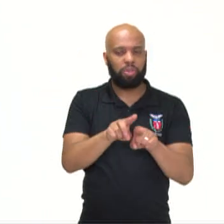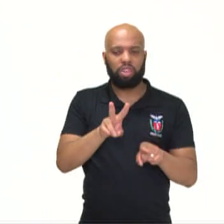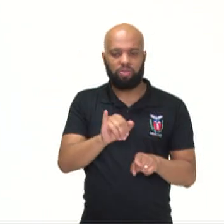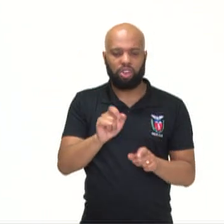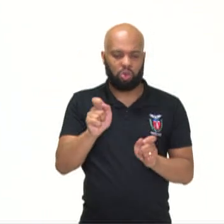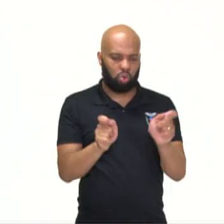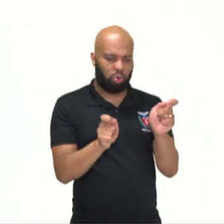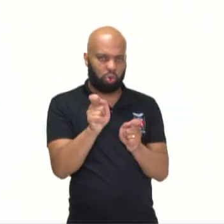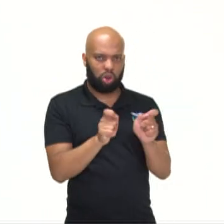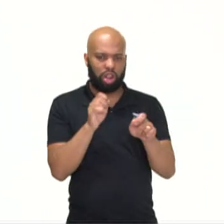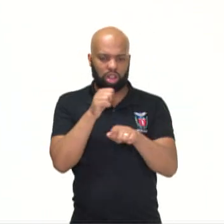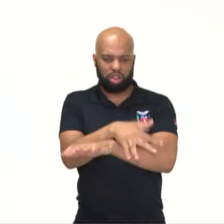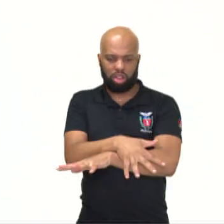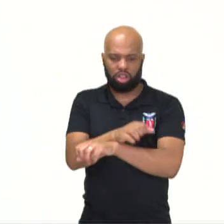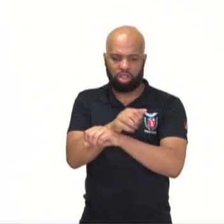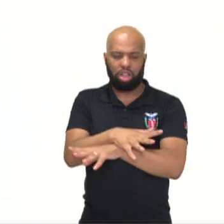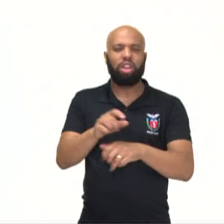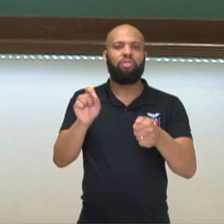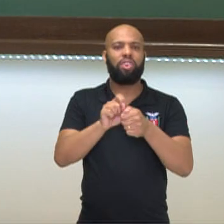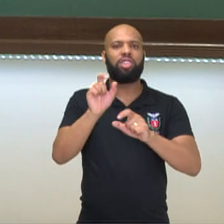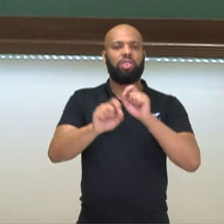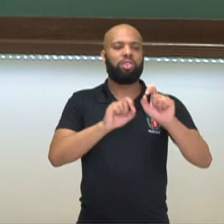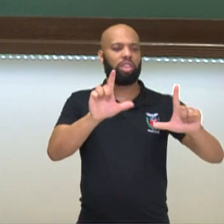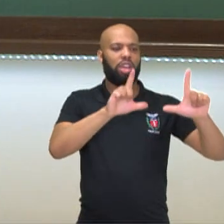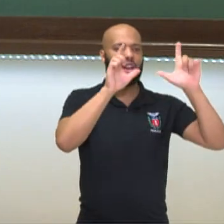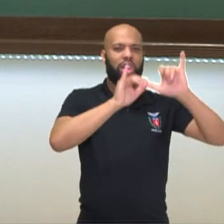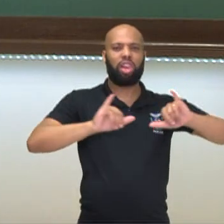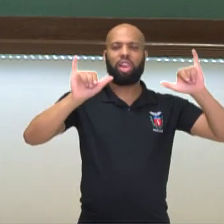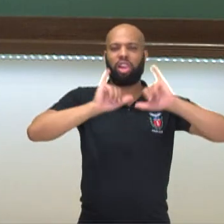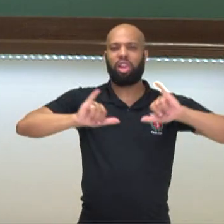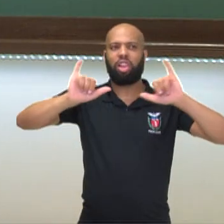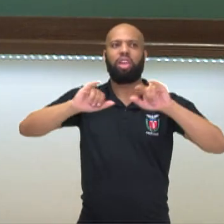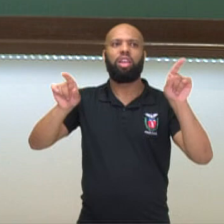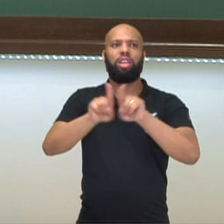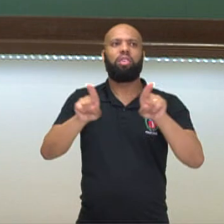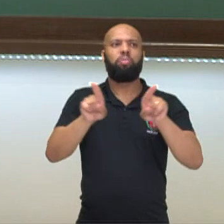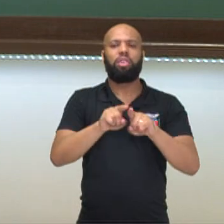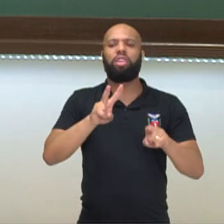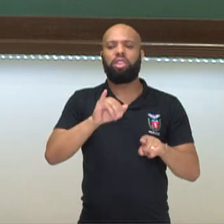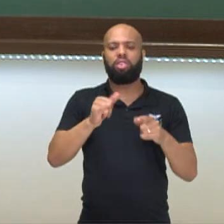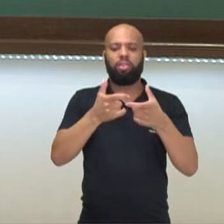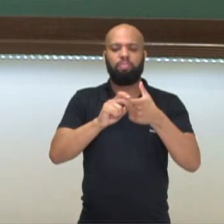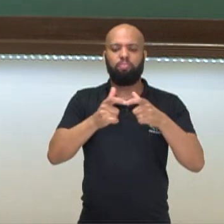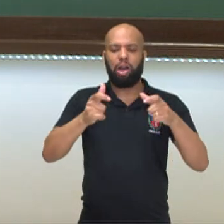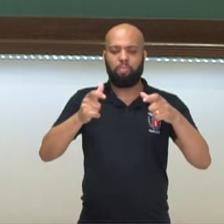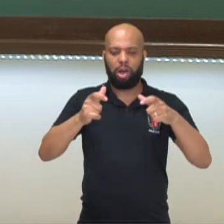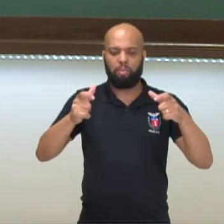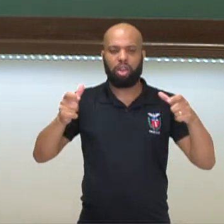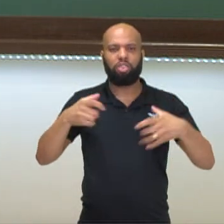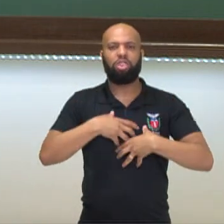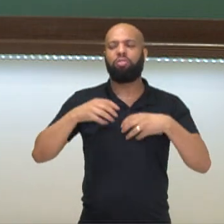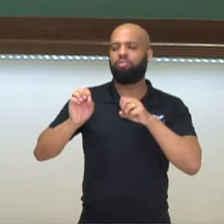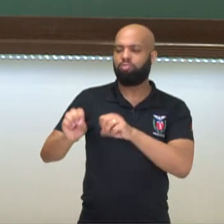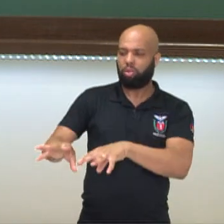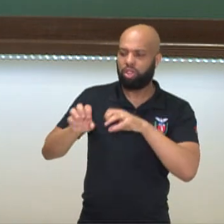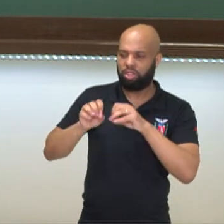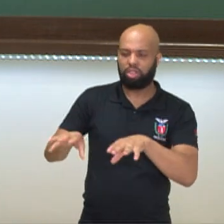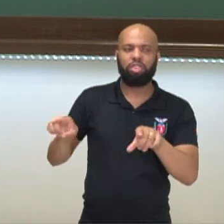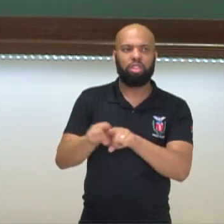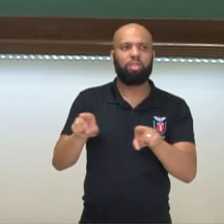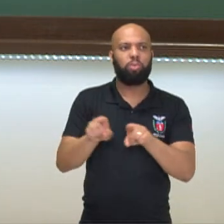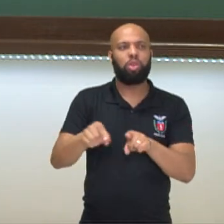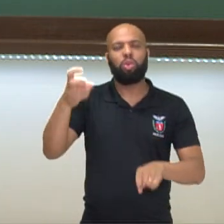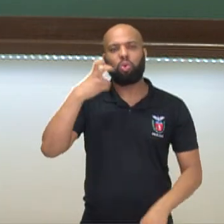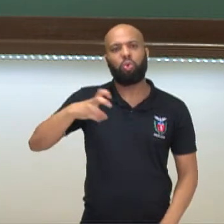imprensa para fazer uma autopropaganda, inclusive para ele, ele vai ampliar o sistema educacional, vai levar cultura